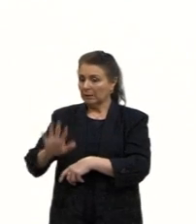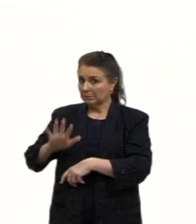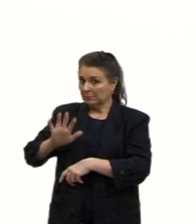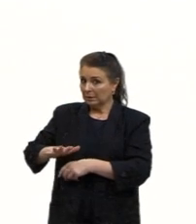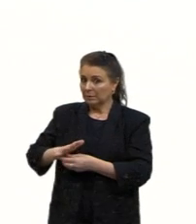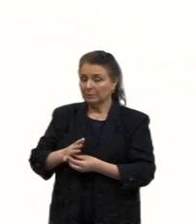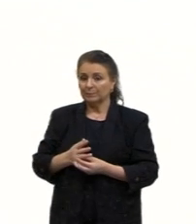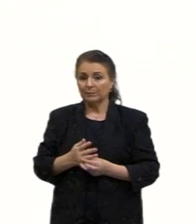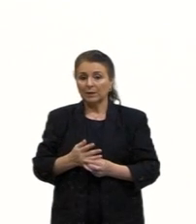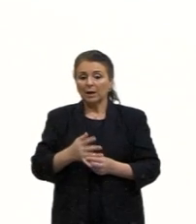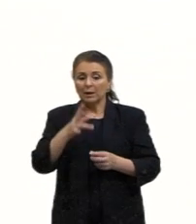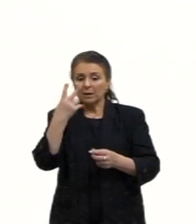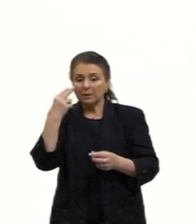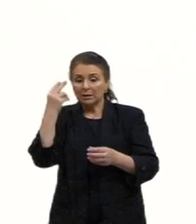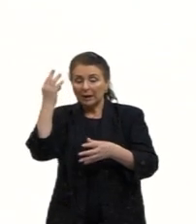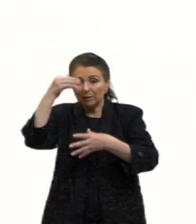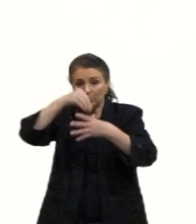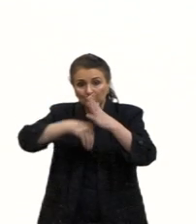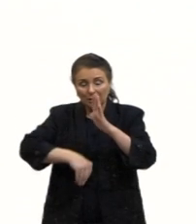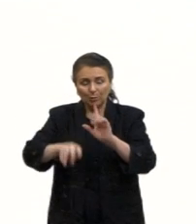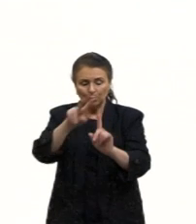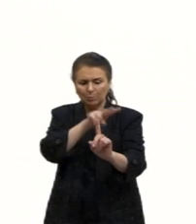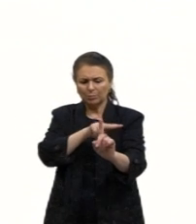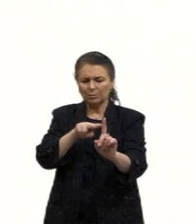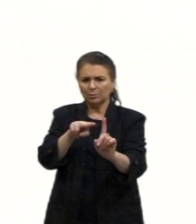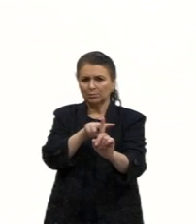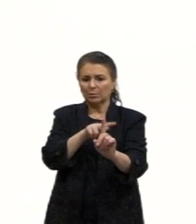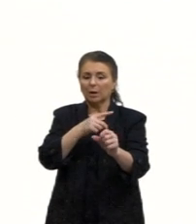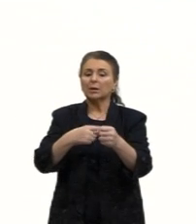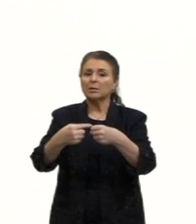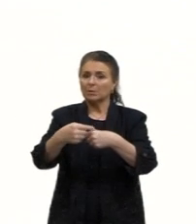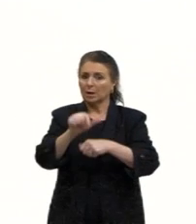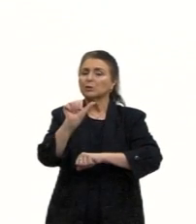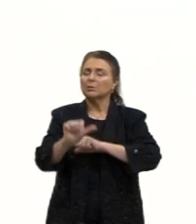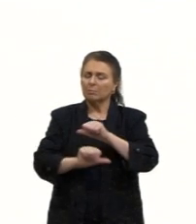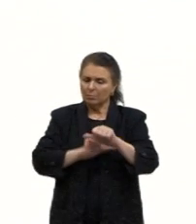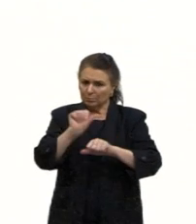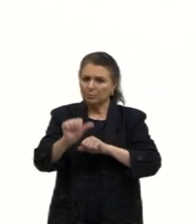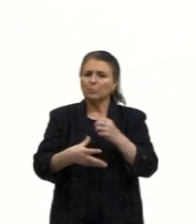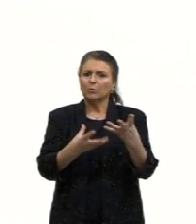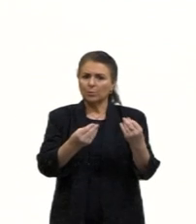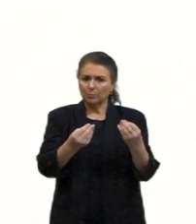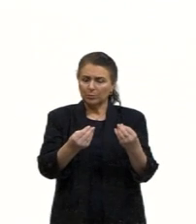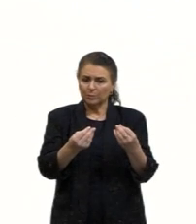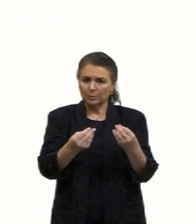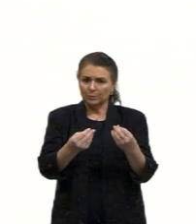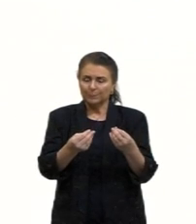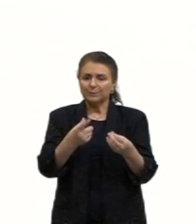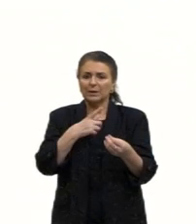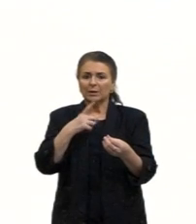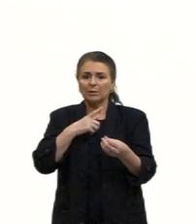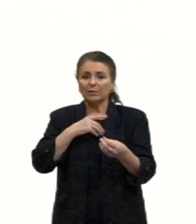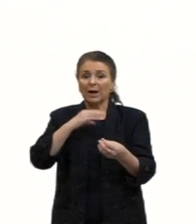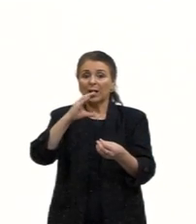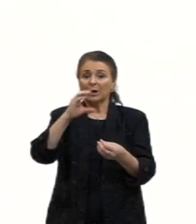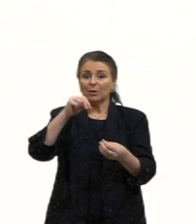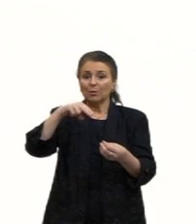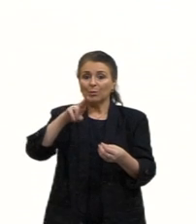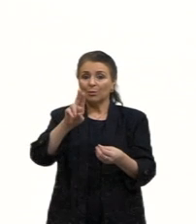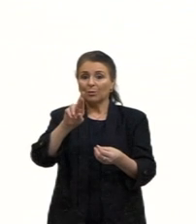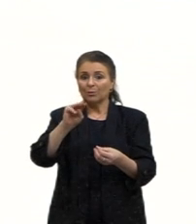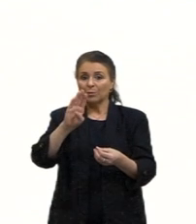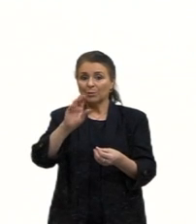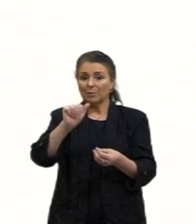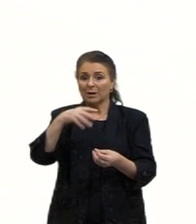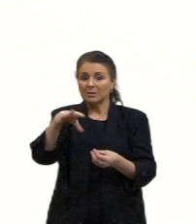percepção de que a cidade é mutável, pessoal. E aí a gente vai ter, justamente, a conurbação. Alguns